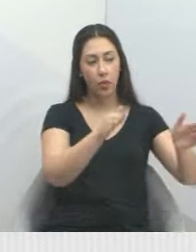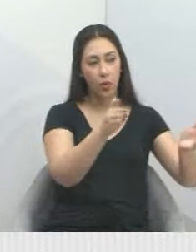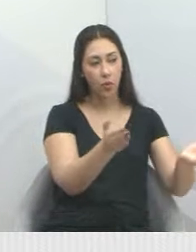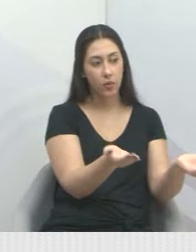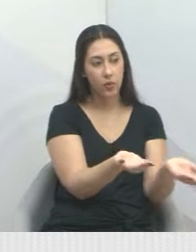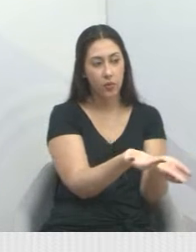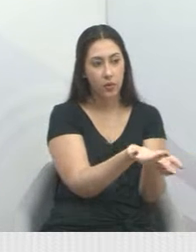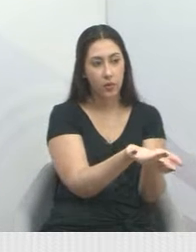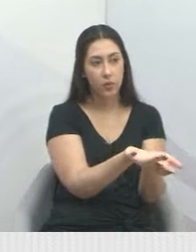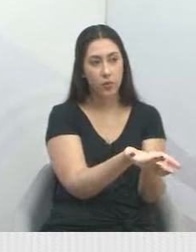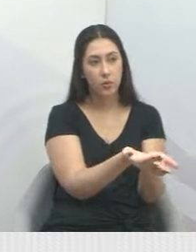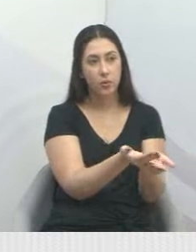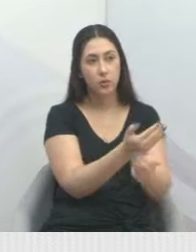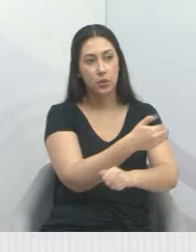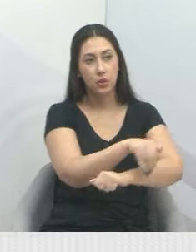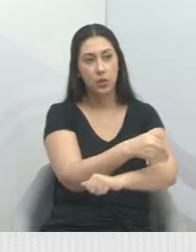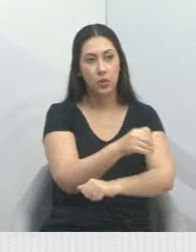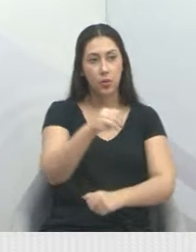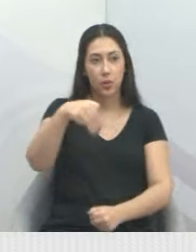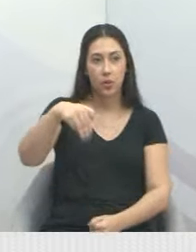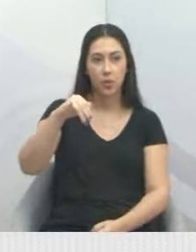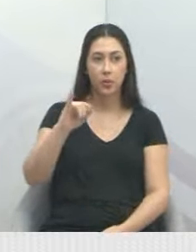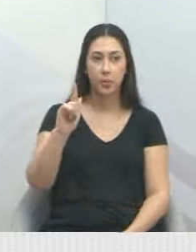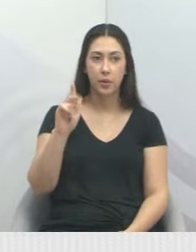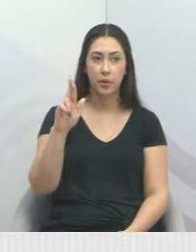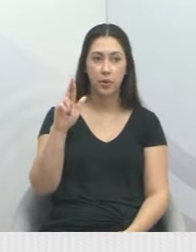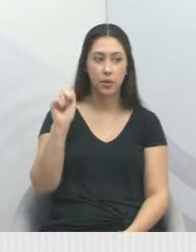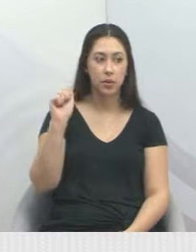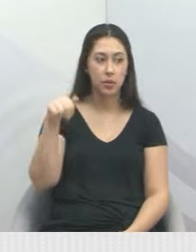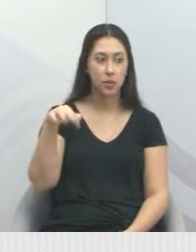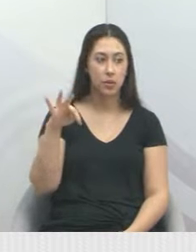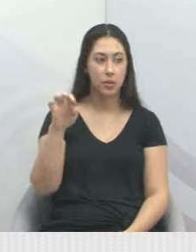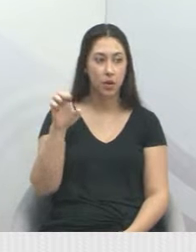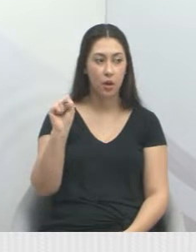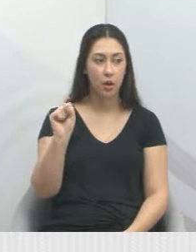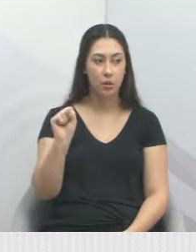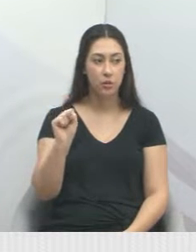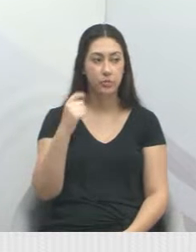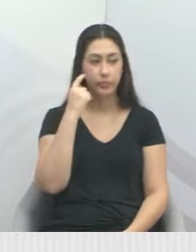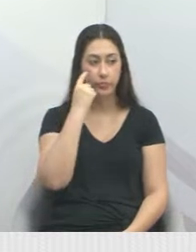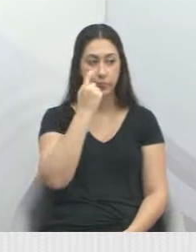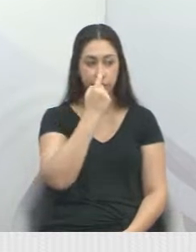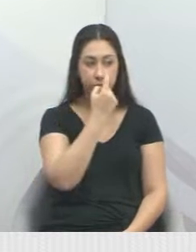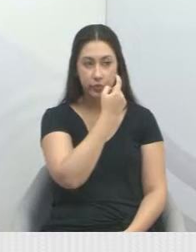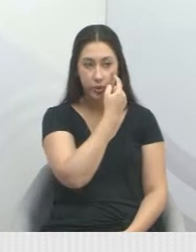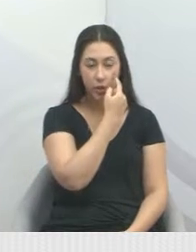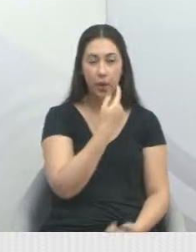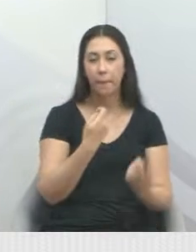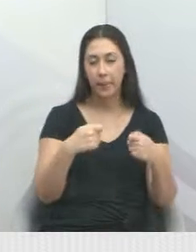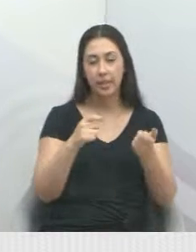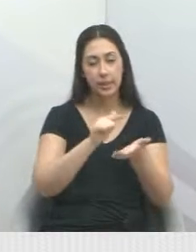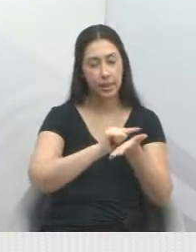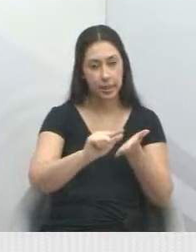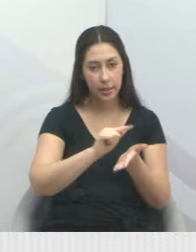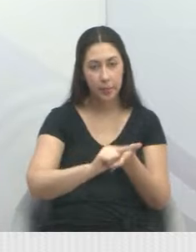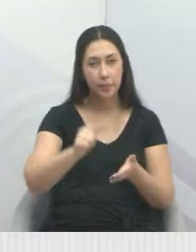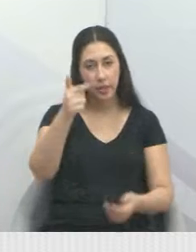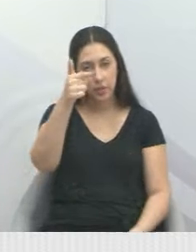Valetão na Avenida dos Migrantes, no bairro Parque Minha Lua. Tem que limpar de novo,